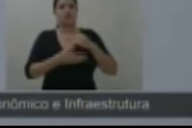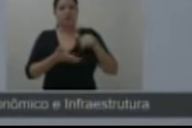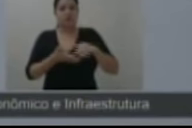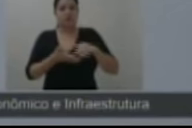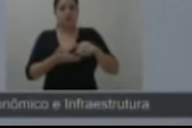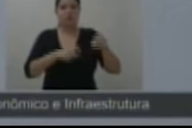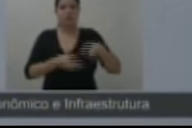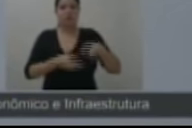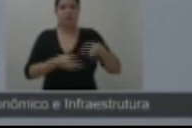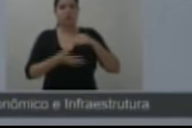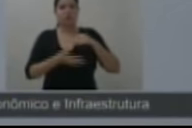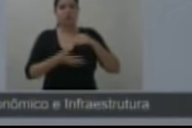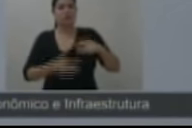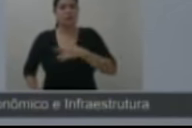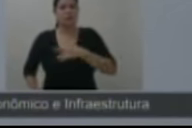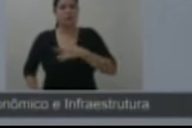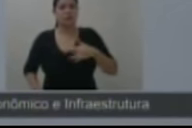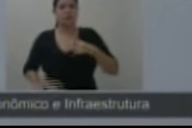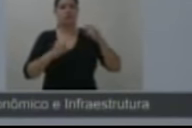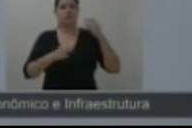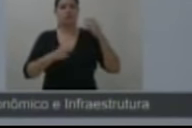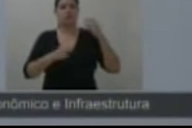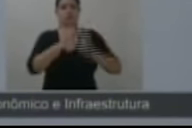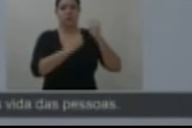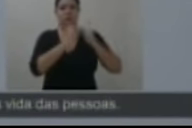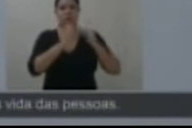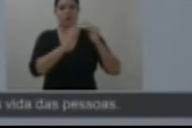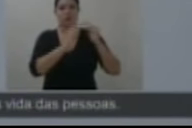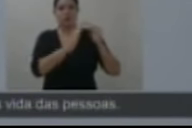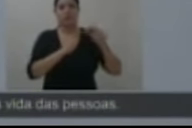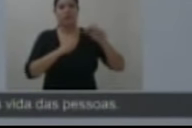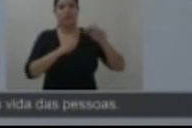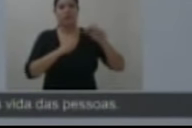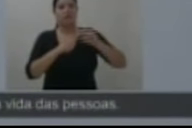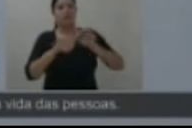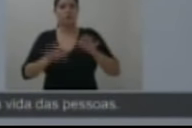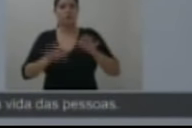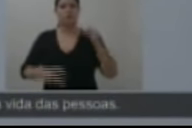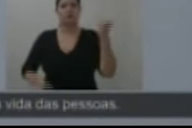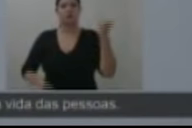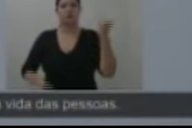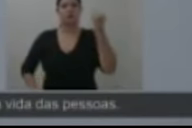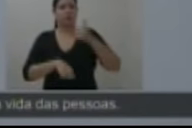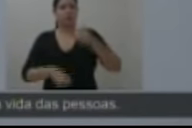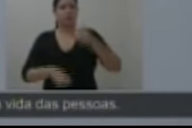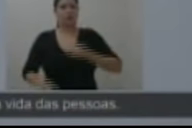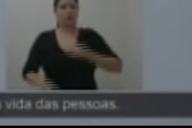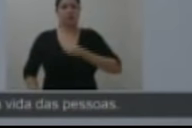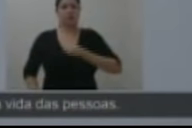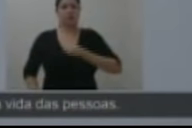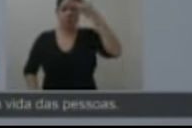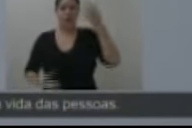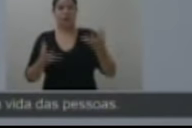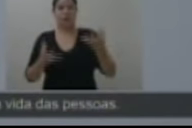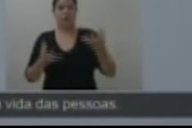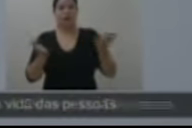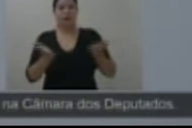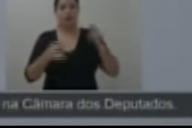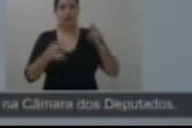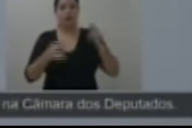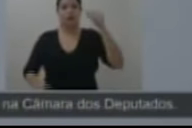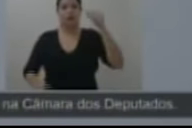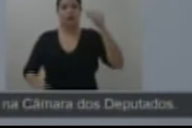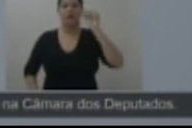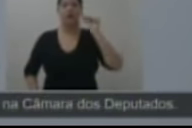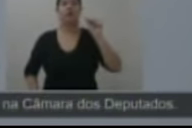Saúde, Desenvolvimento Econômico e Infraestrutura, onde desenvolvi projetos importantes para melhorar a vida das pessoas. Quero